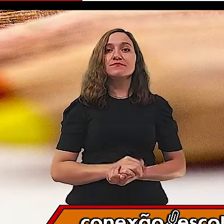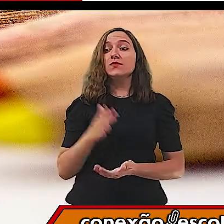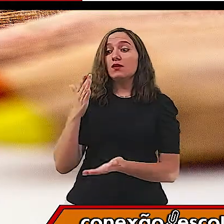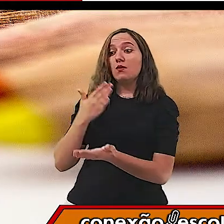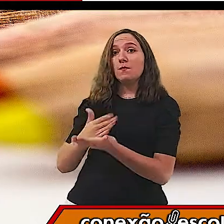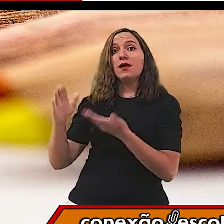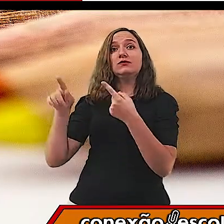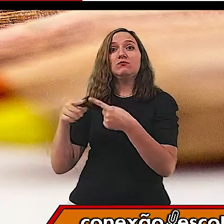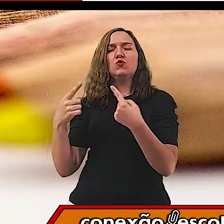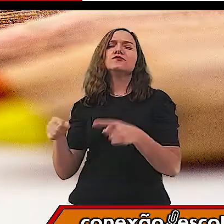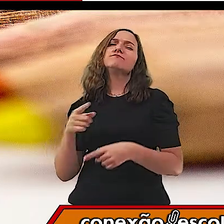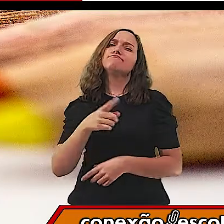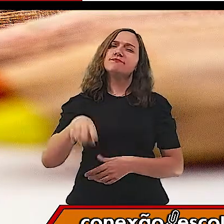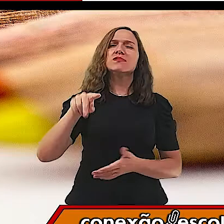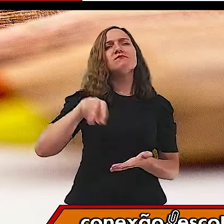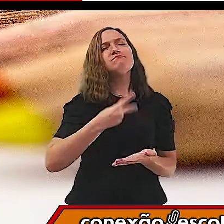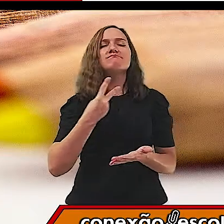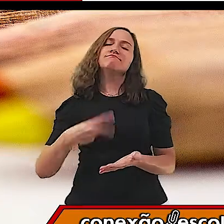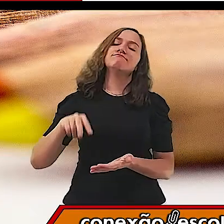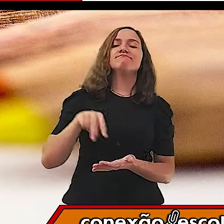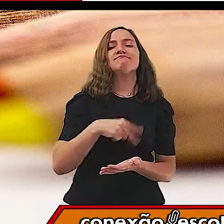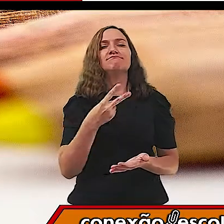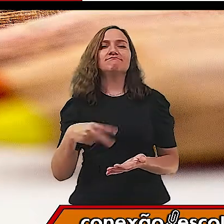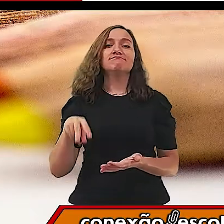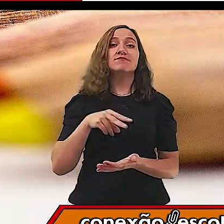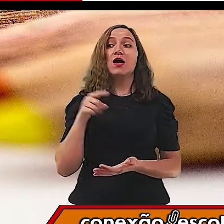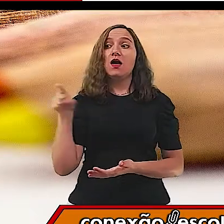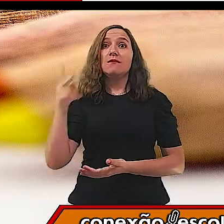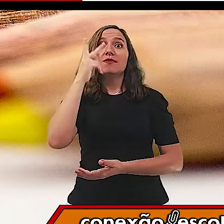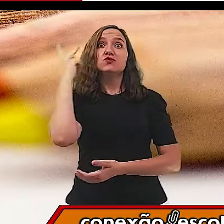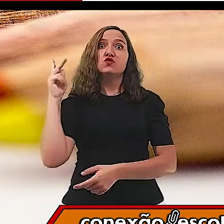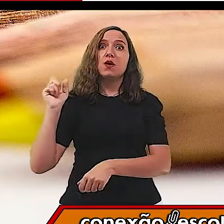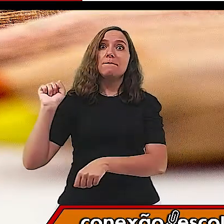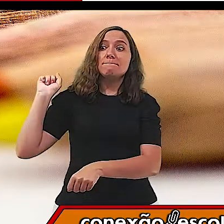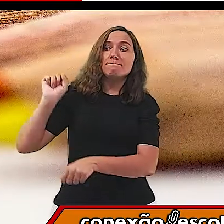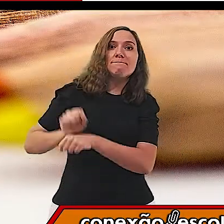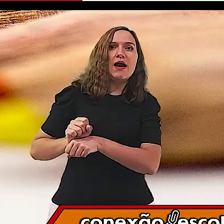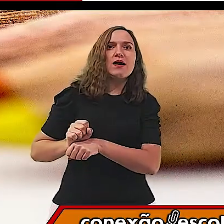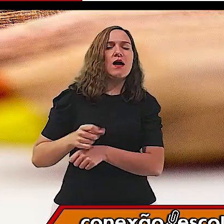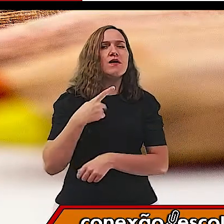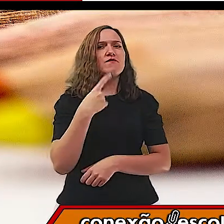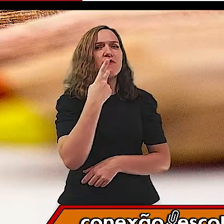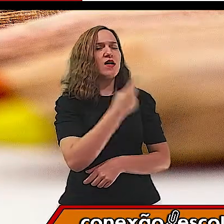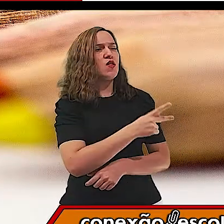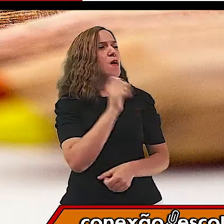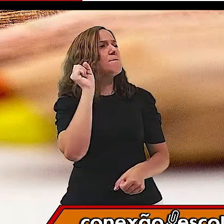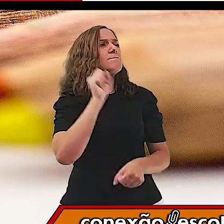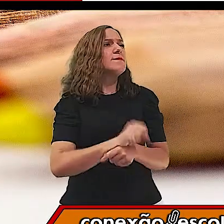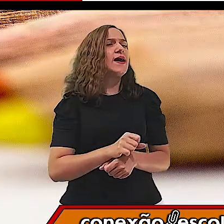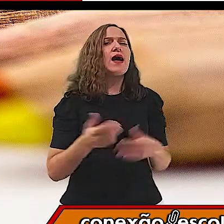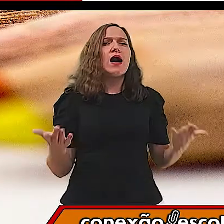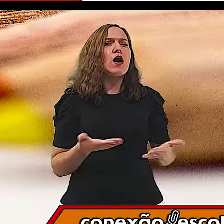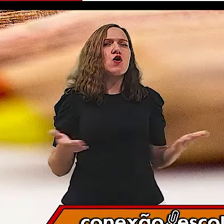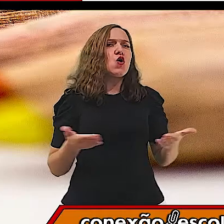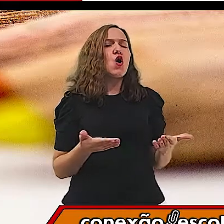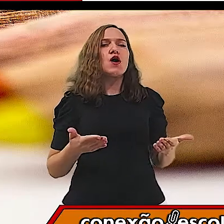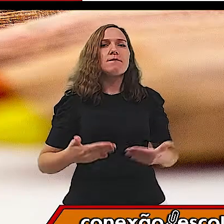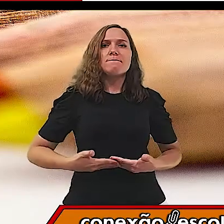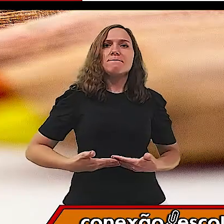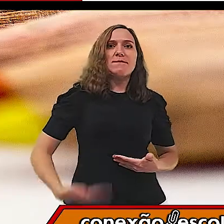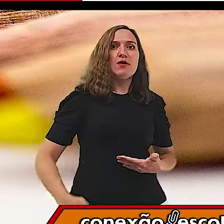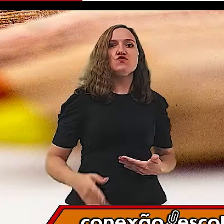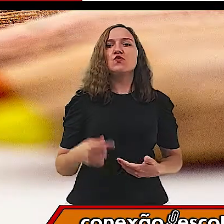a música, aí vocês dançam, dançam, aí a pessoa vai desligar e falar estátua, posição nível